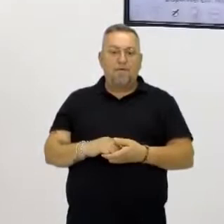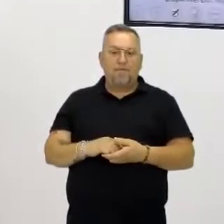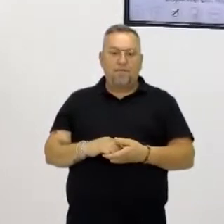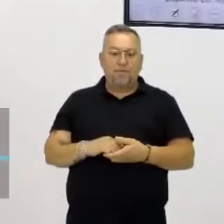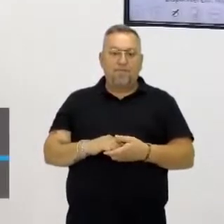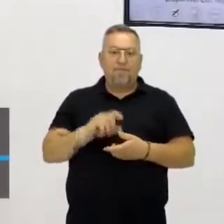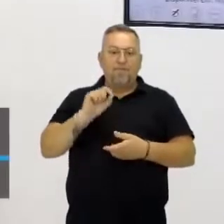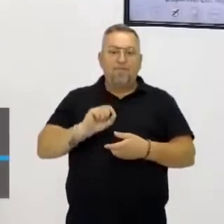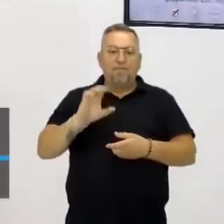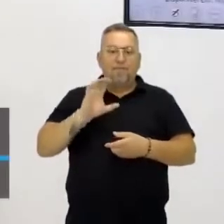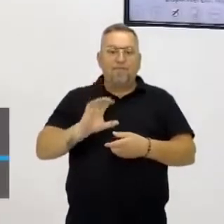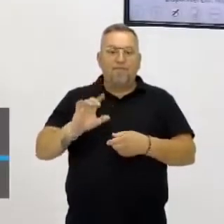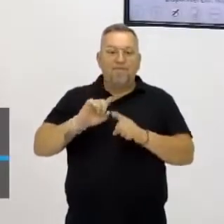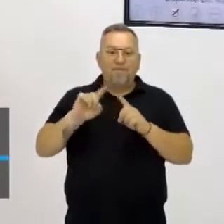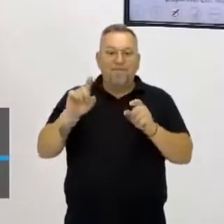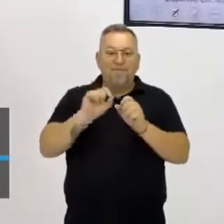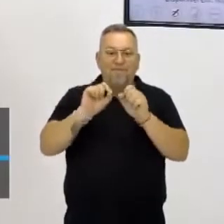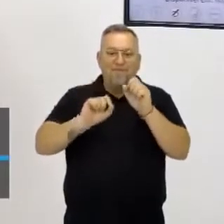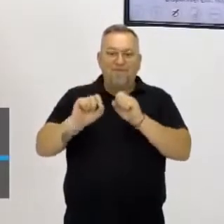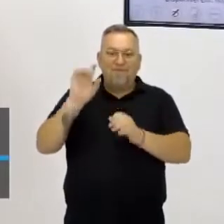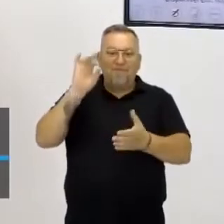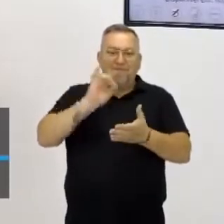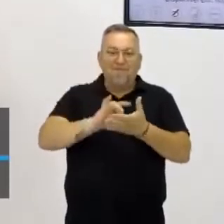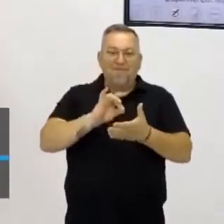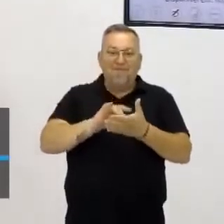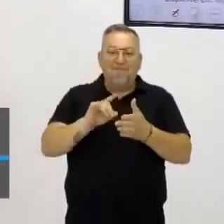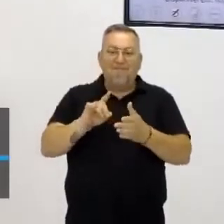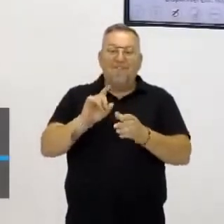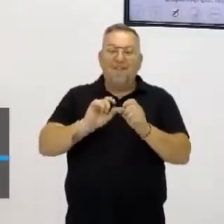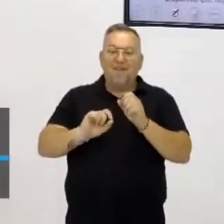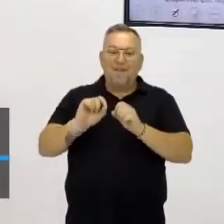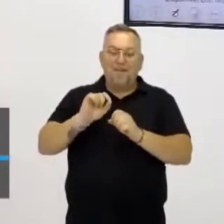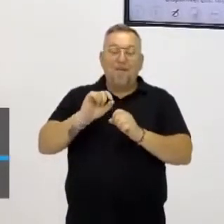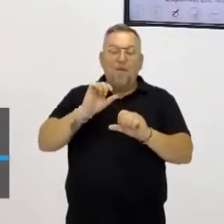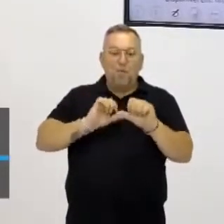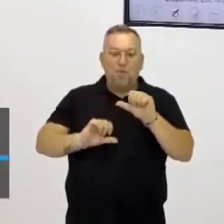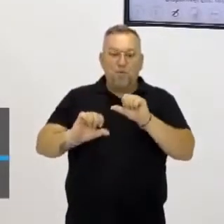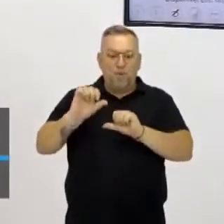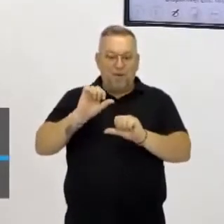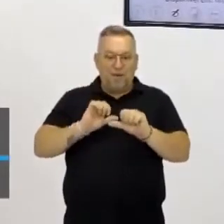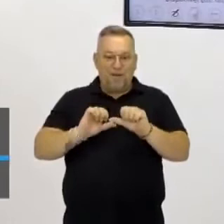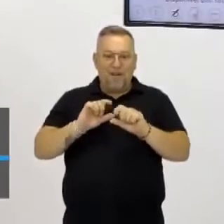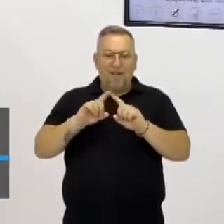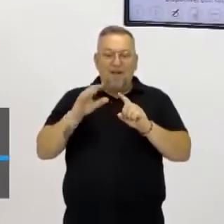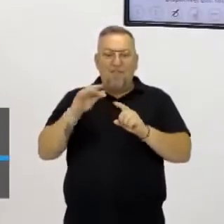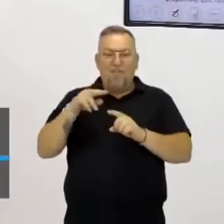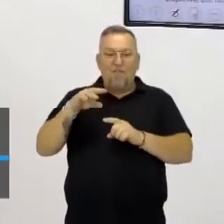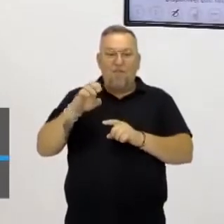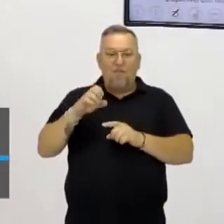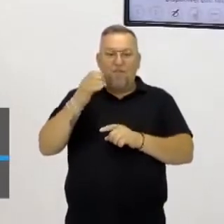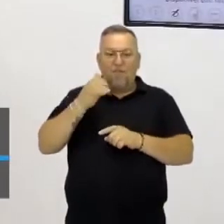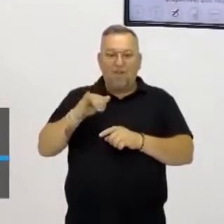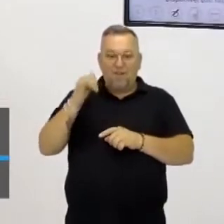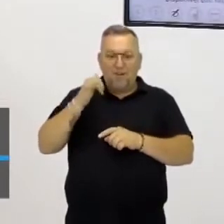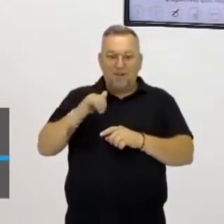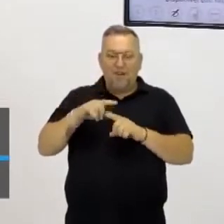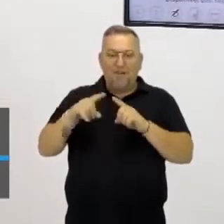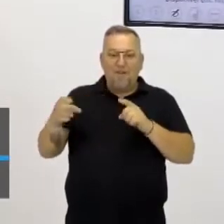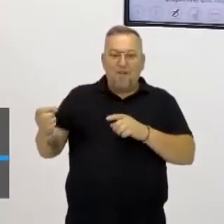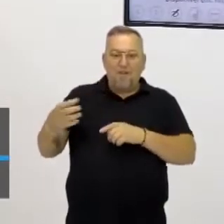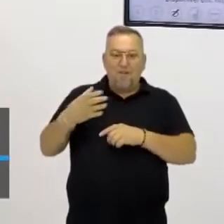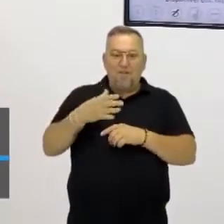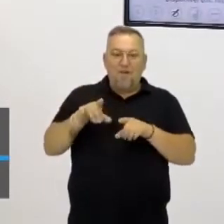É isso aí, né? A intenção, na realidade, é de transformar essas fontes de energia como fontes